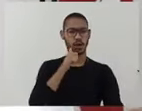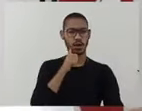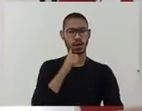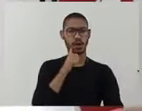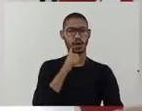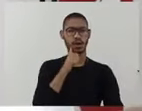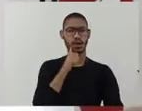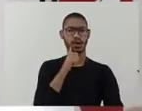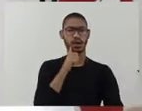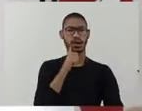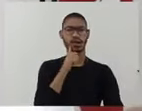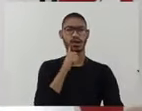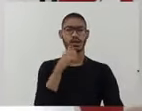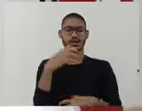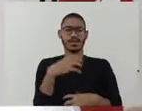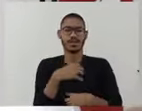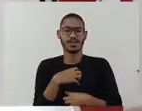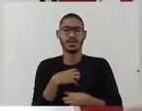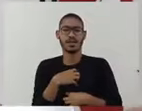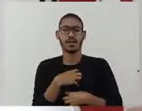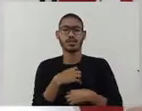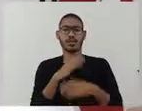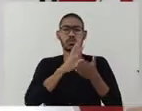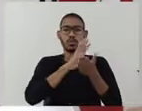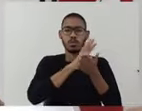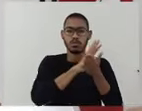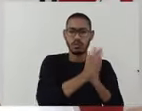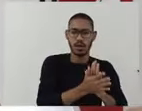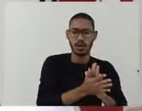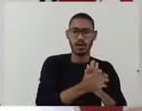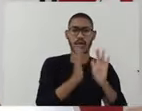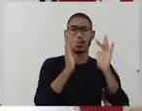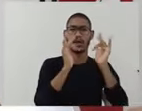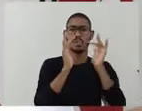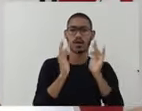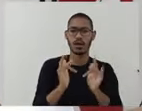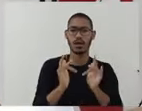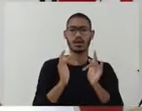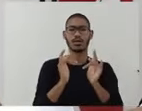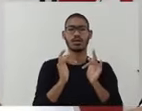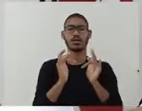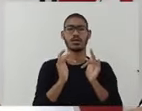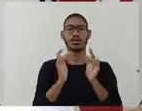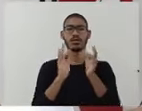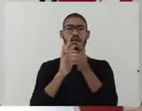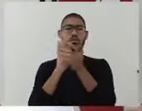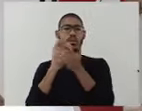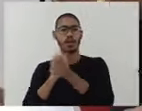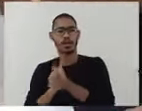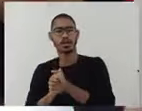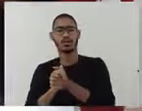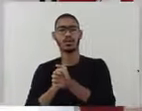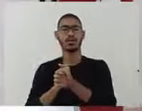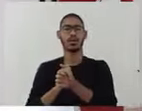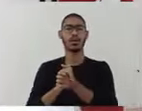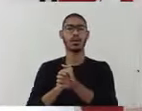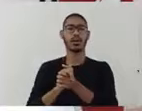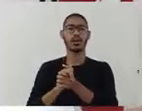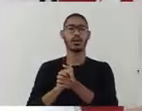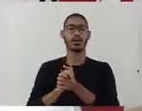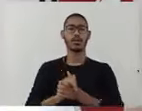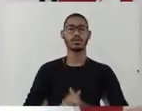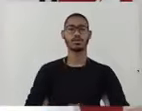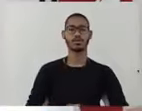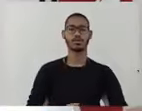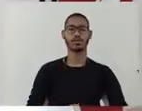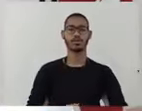maridos, a Polícia Civil estará em frente à Prefeitura Municipal, com seu ônibus